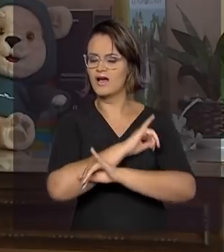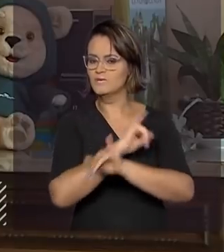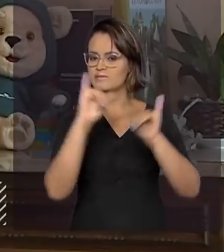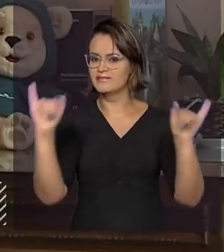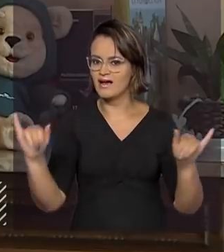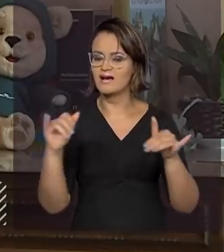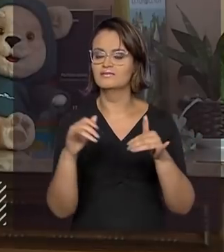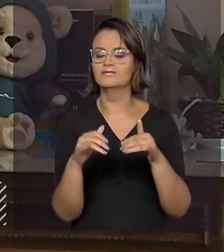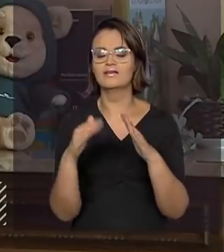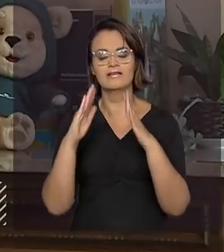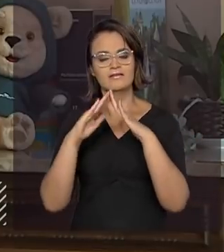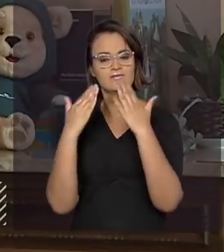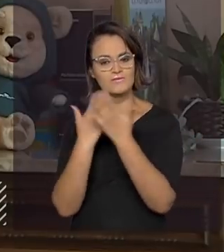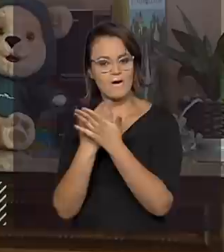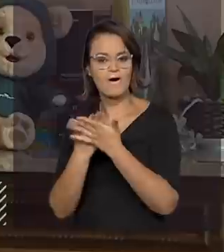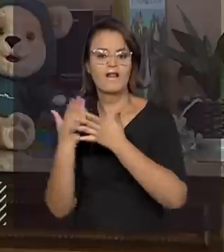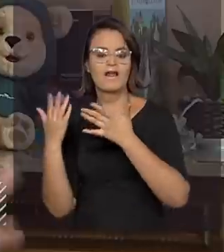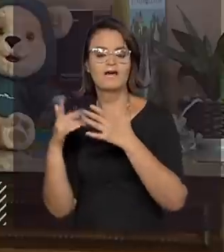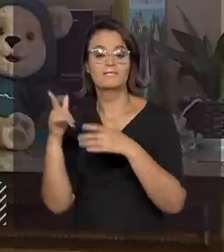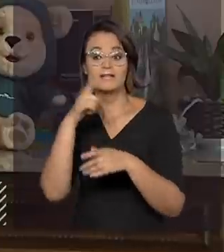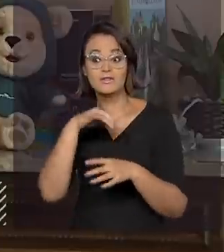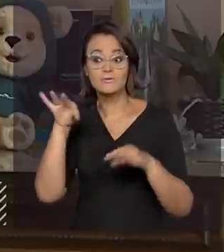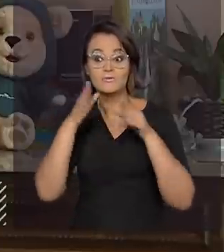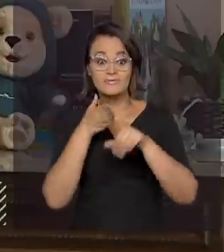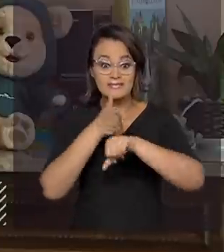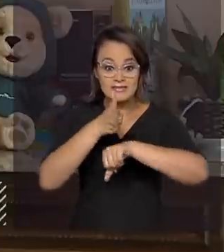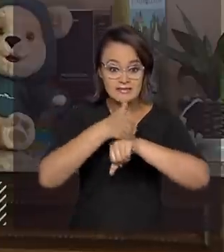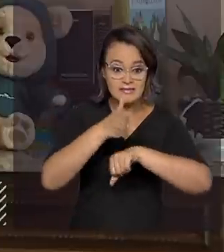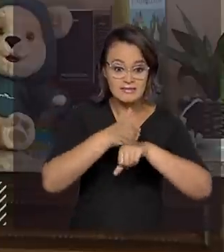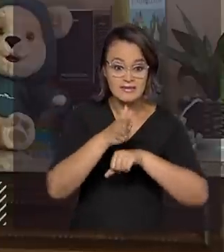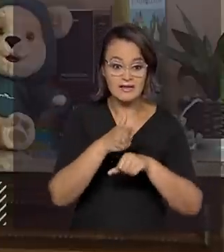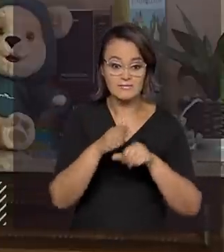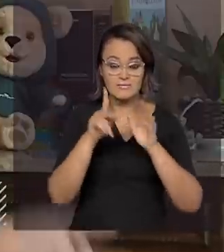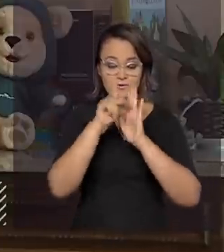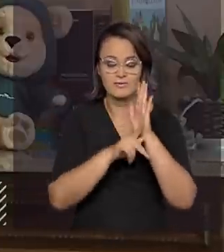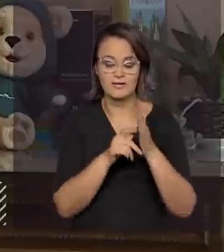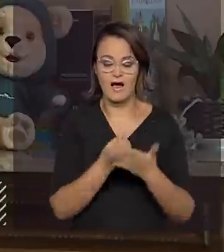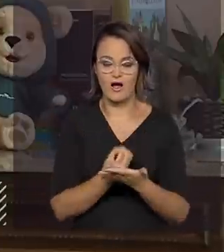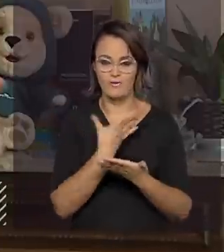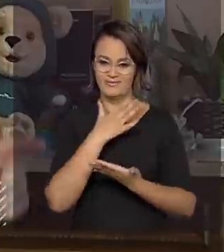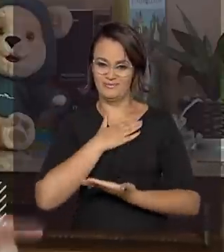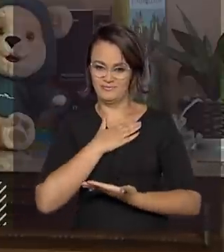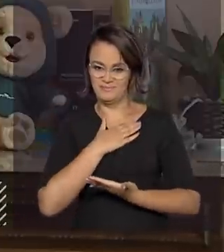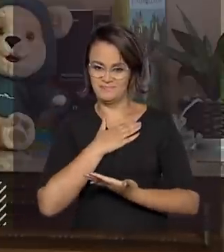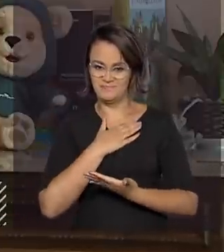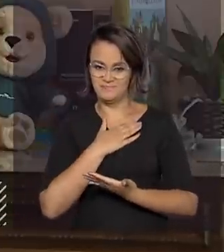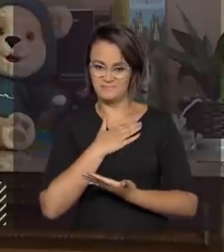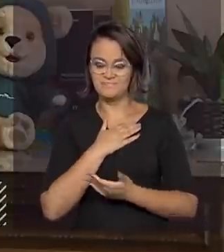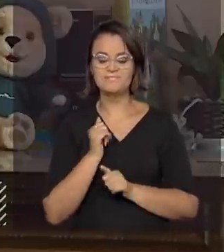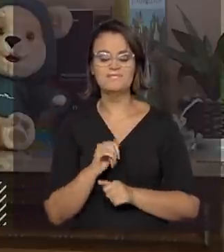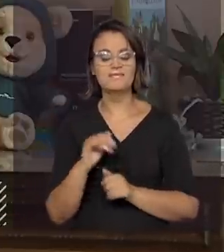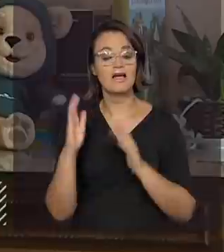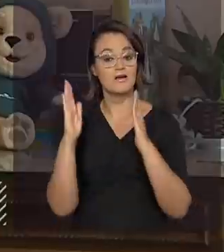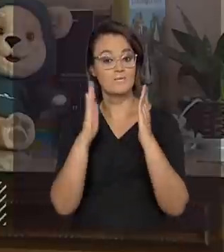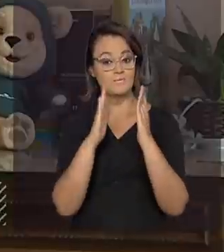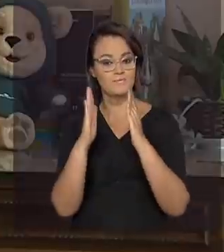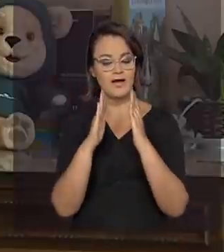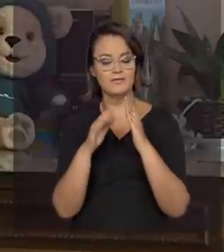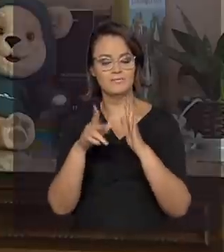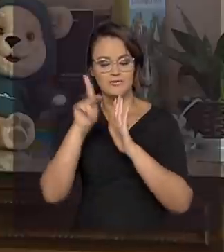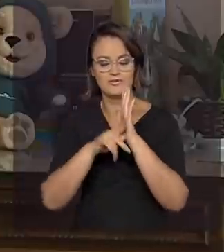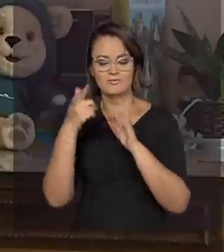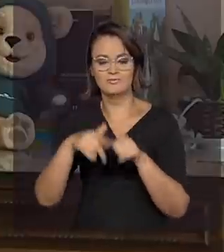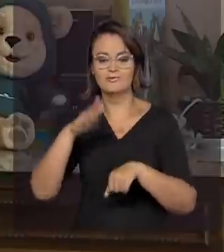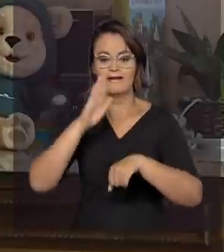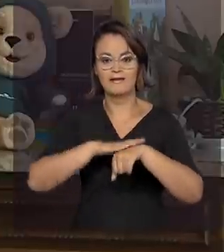às escolas, às famílias, para que todos acessassem os conteúdos do Conta Pra Mim. E, de outro lado, o tempo de aprender, que tem como público